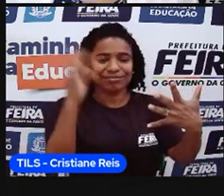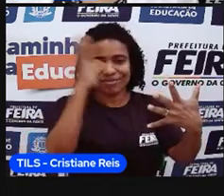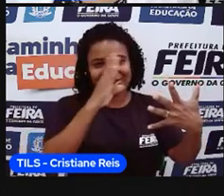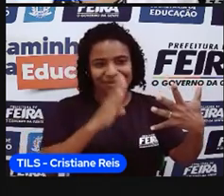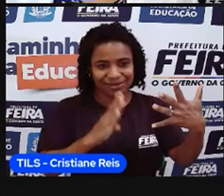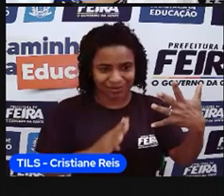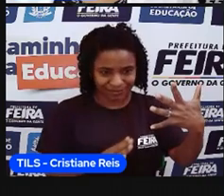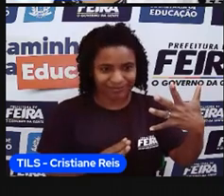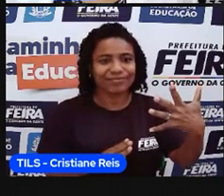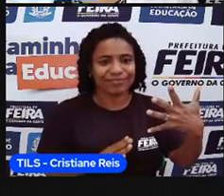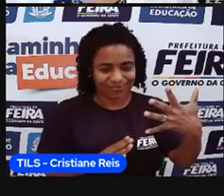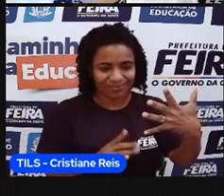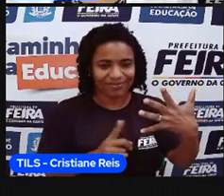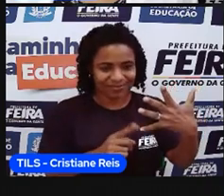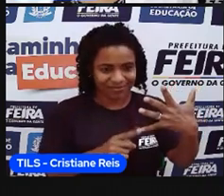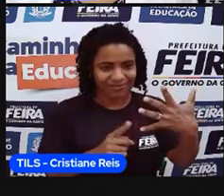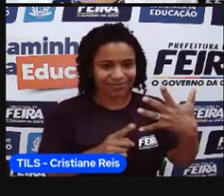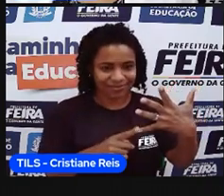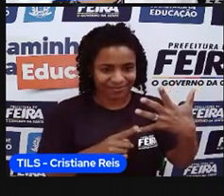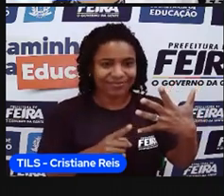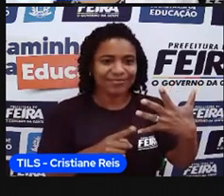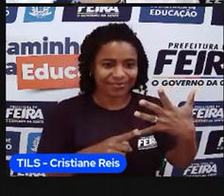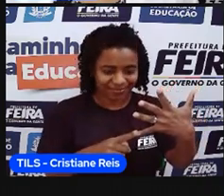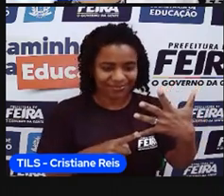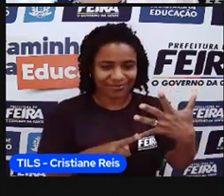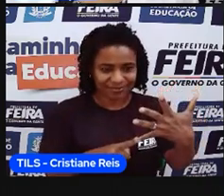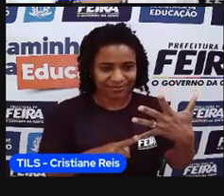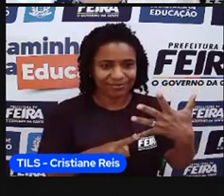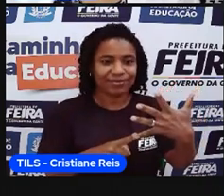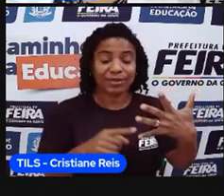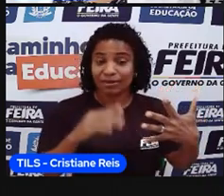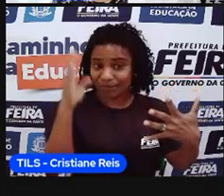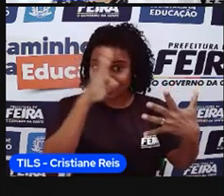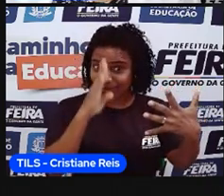países aí. E a gente está na quinta posição.